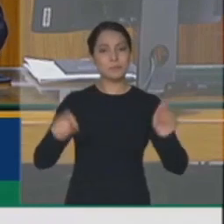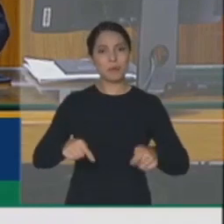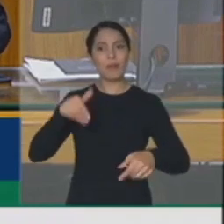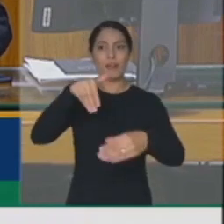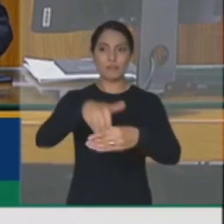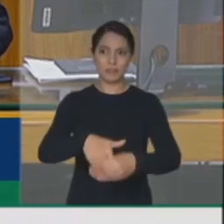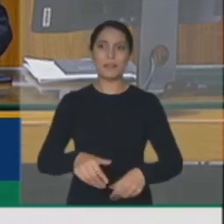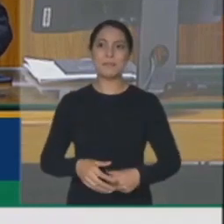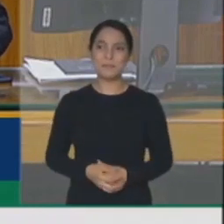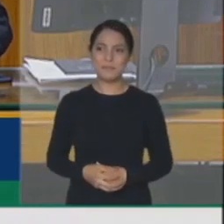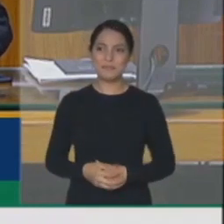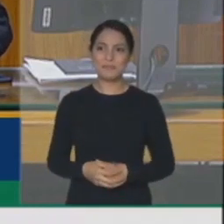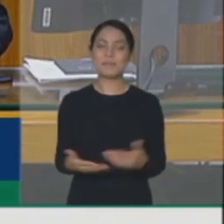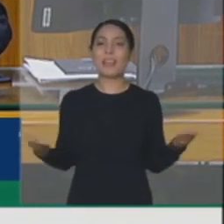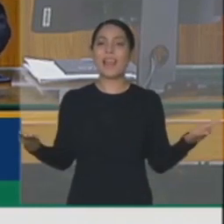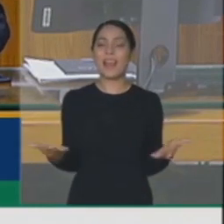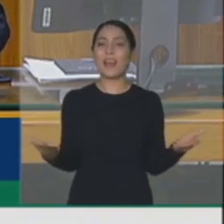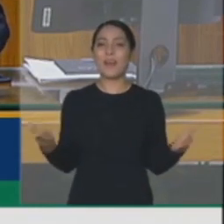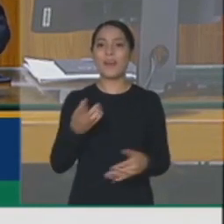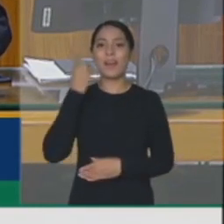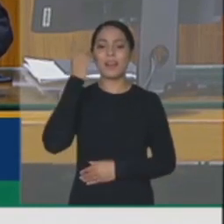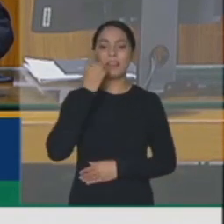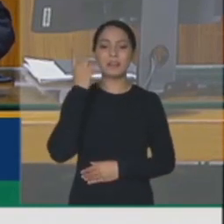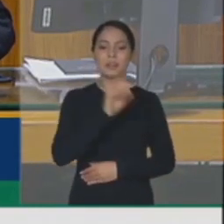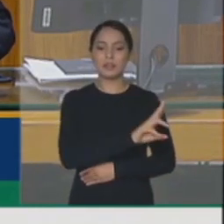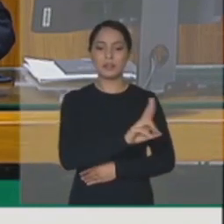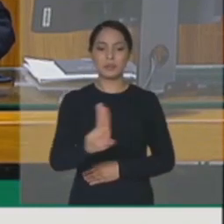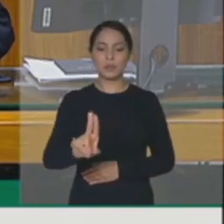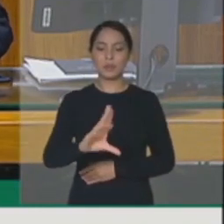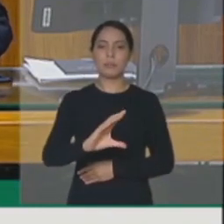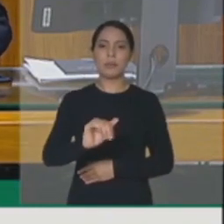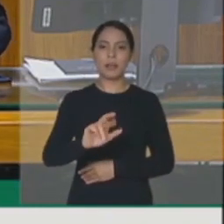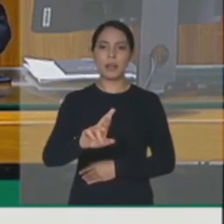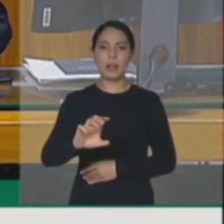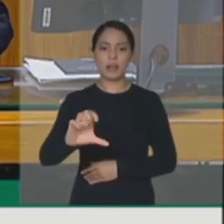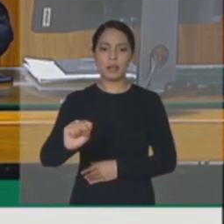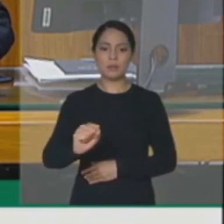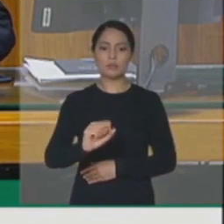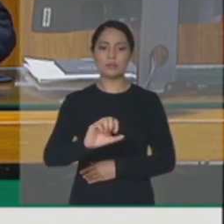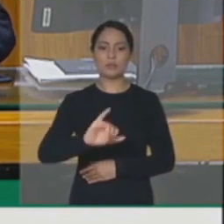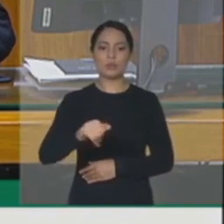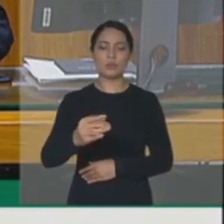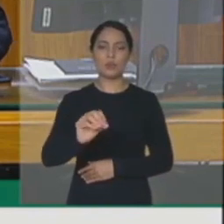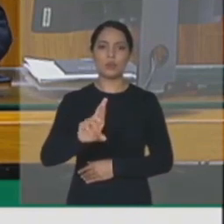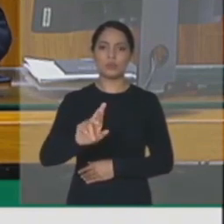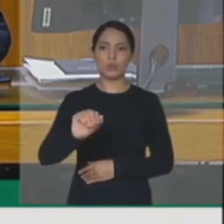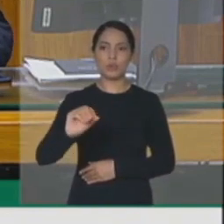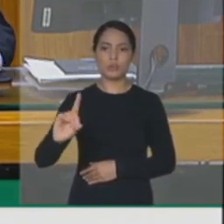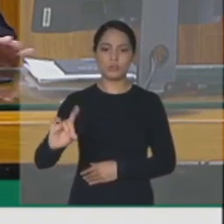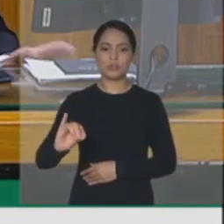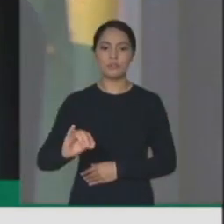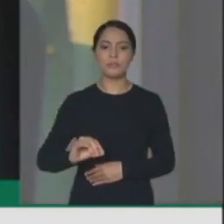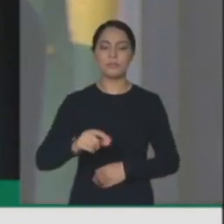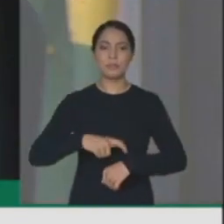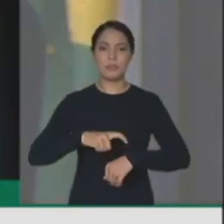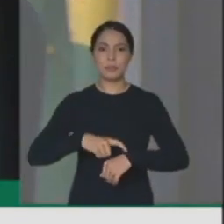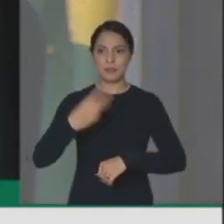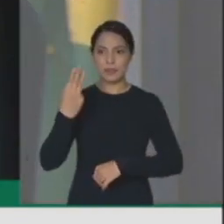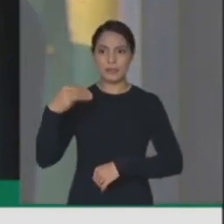Com a palavra, deputado Carlos Jordi, por até três minutos. Boa tarde. Obrigado, senhor presidente.